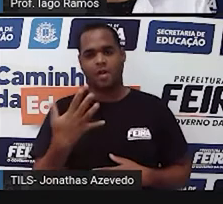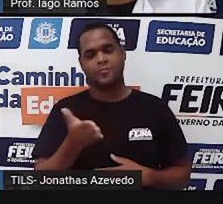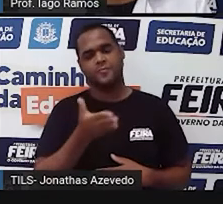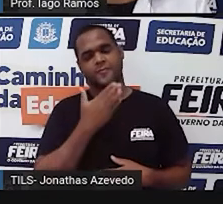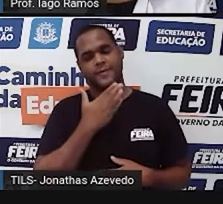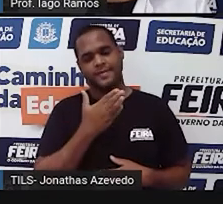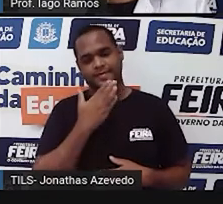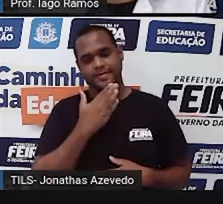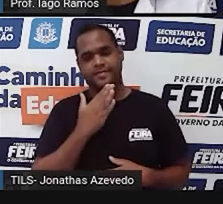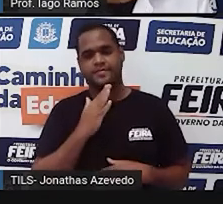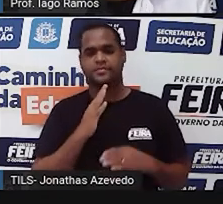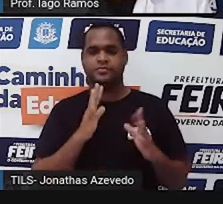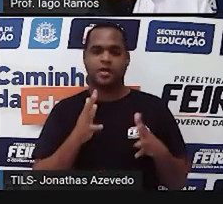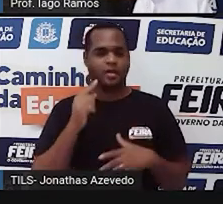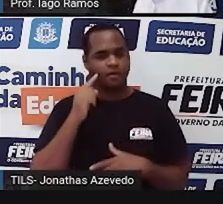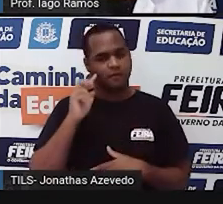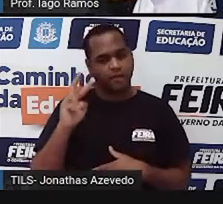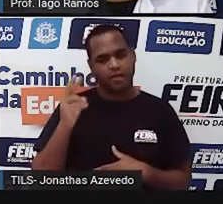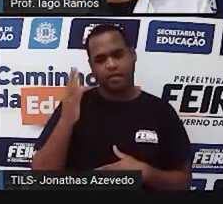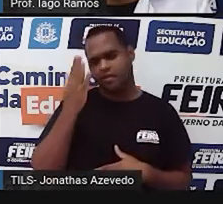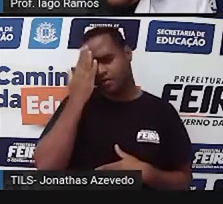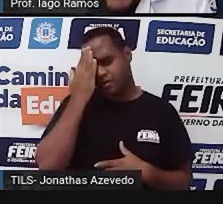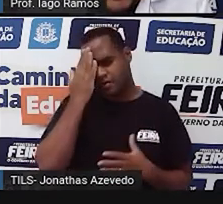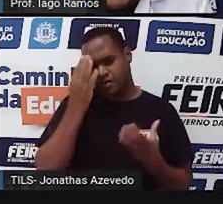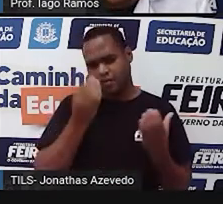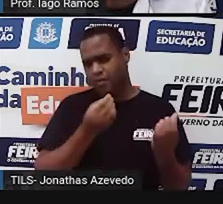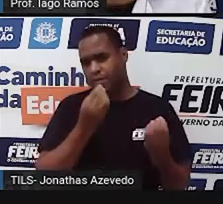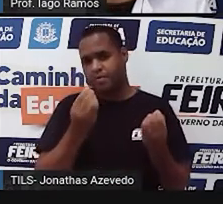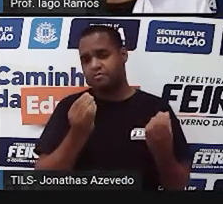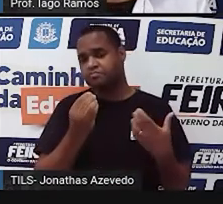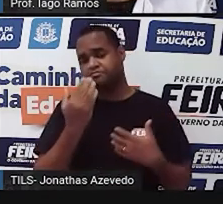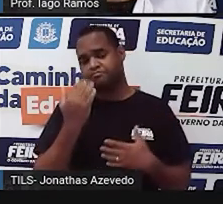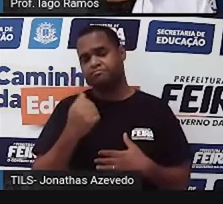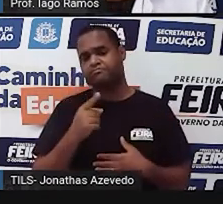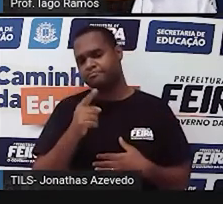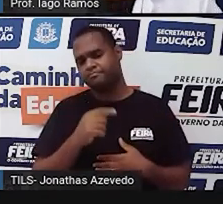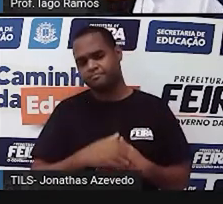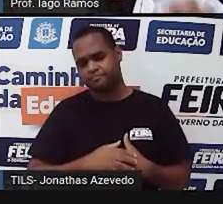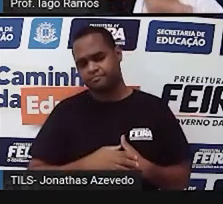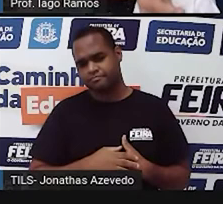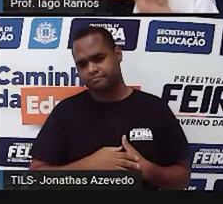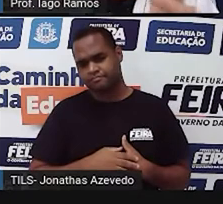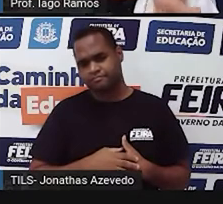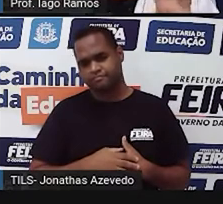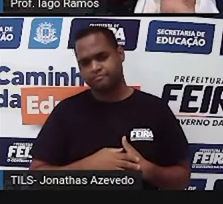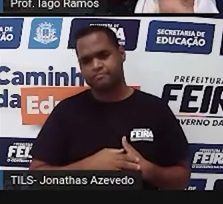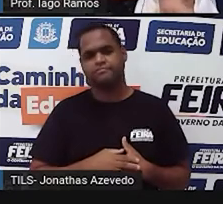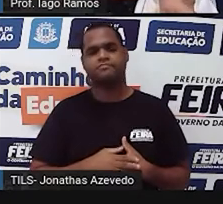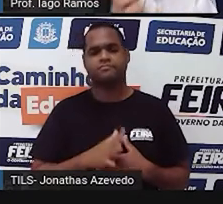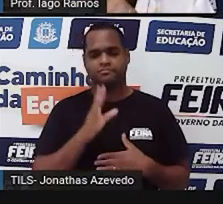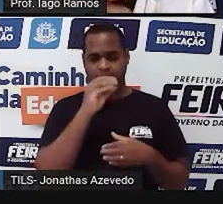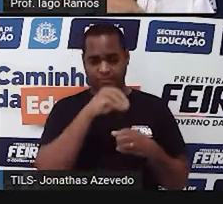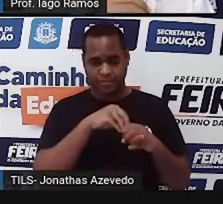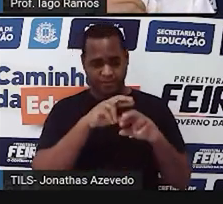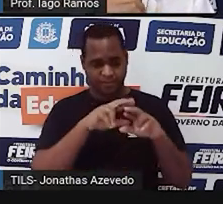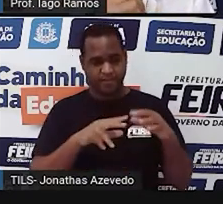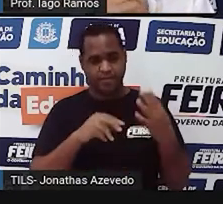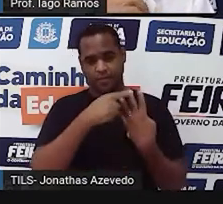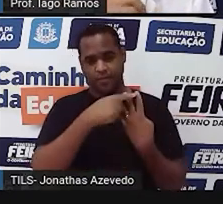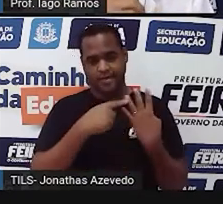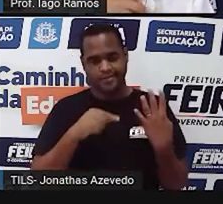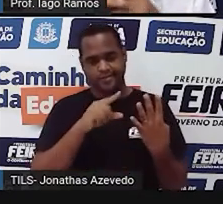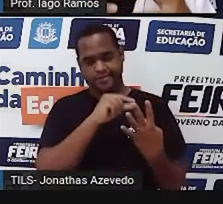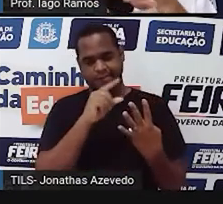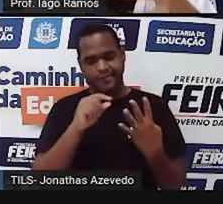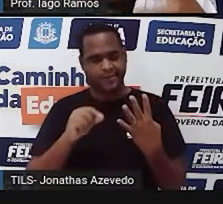eu conheço, já vi uma, sei como é que funciona. E aí, dentro dessas 4 opções